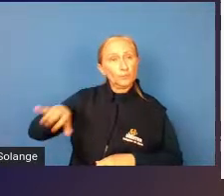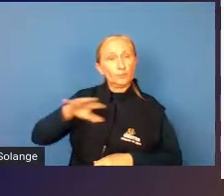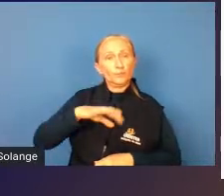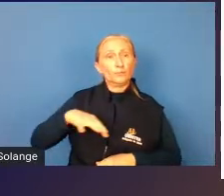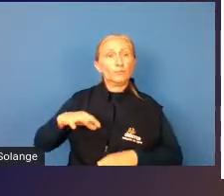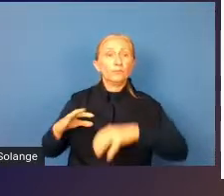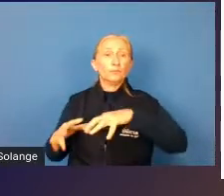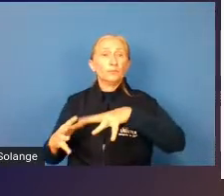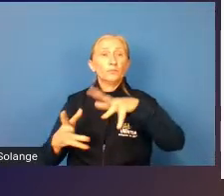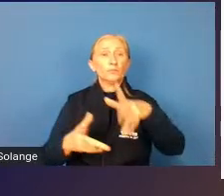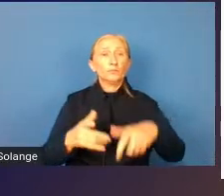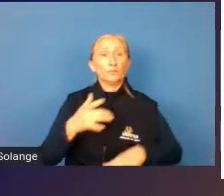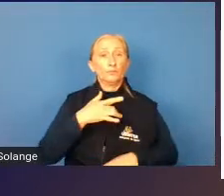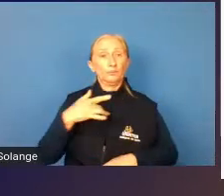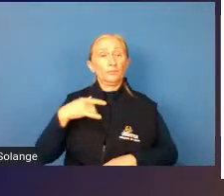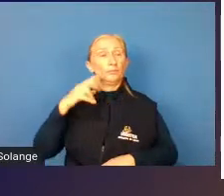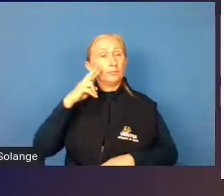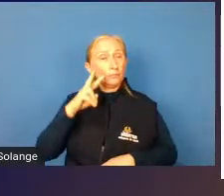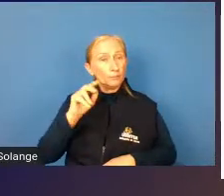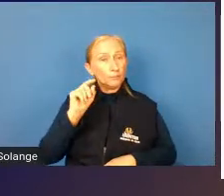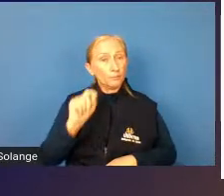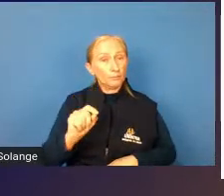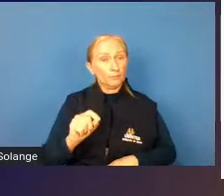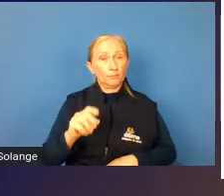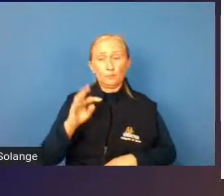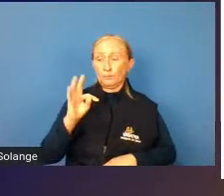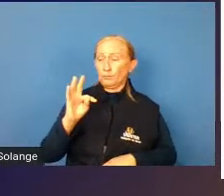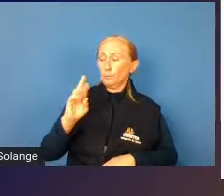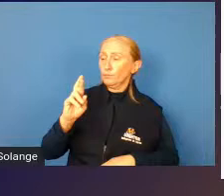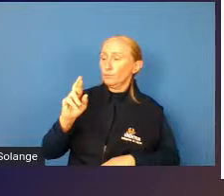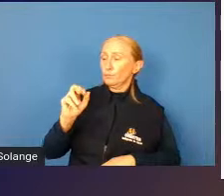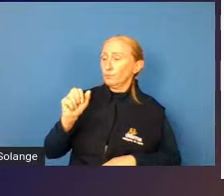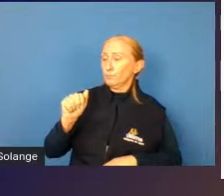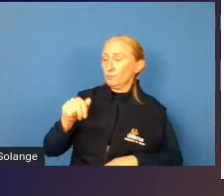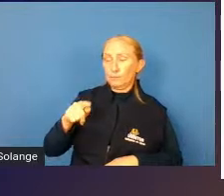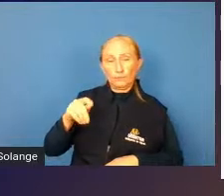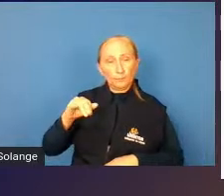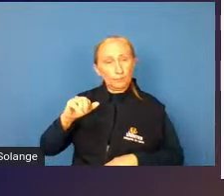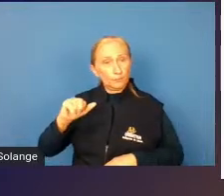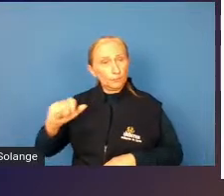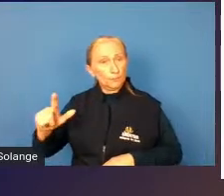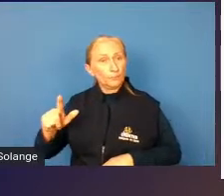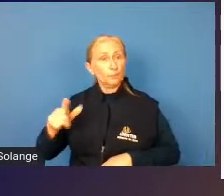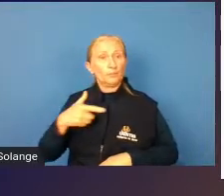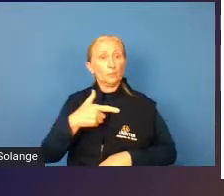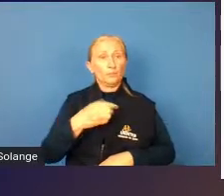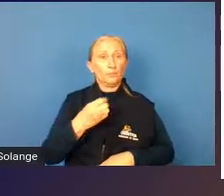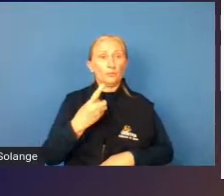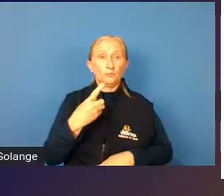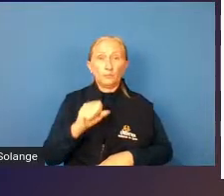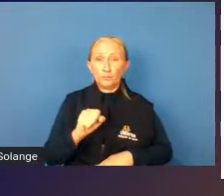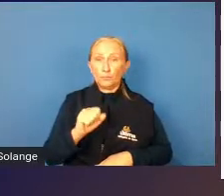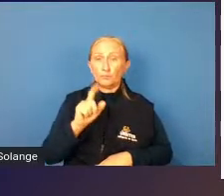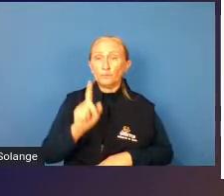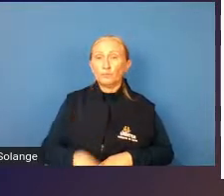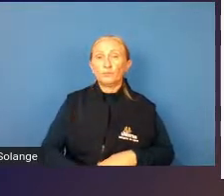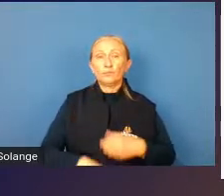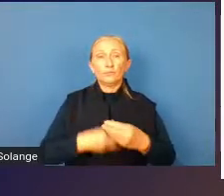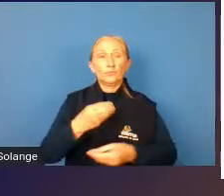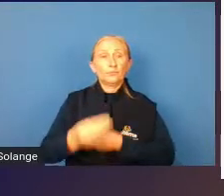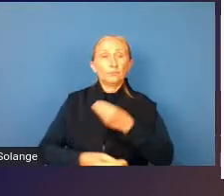já reconheceu a transexualidade até 2018, reconhecia a transexualidade enquanto